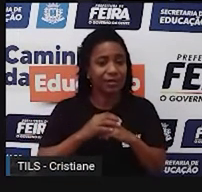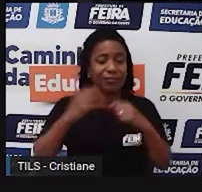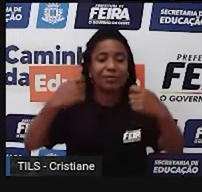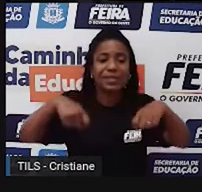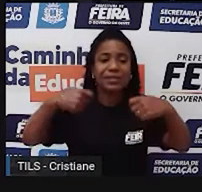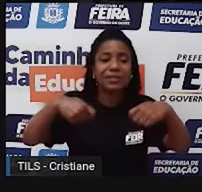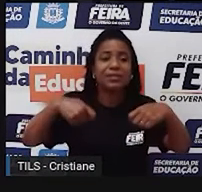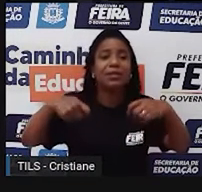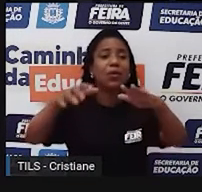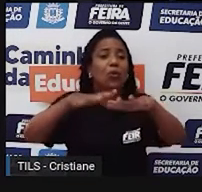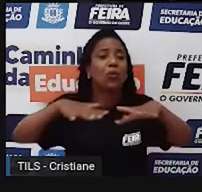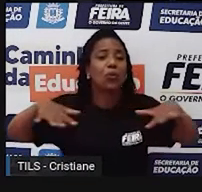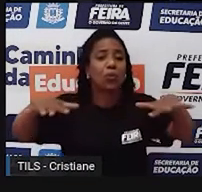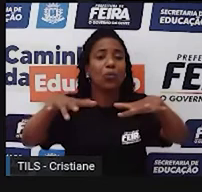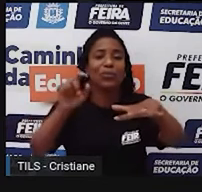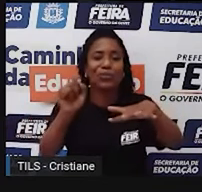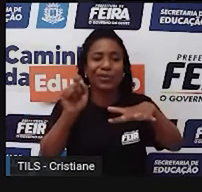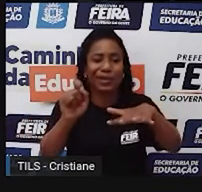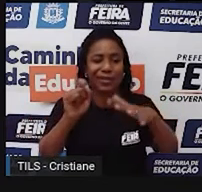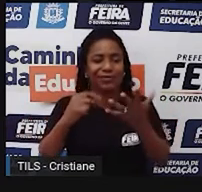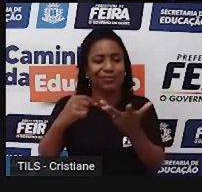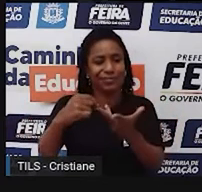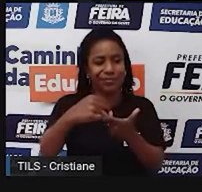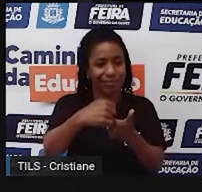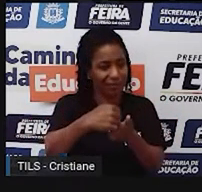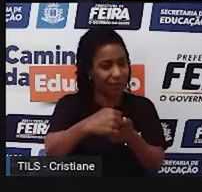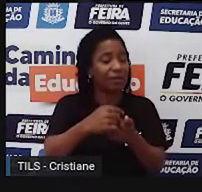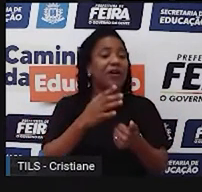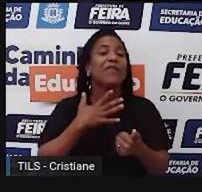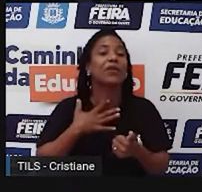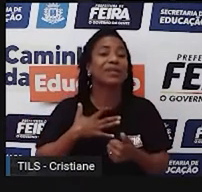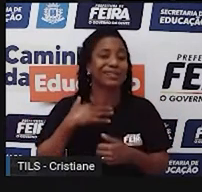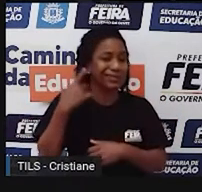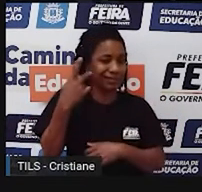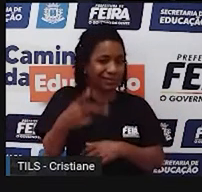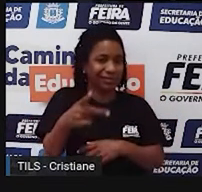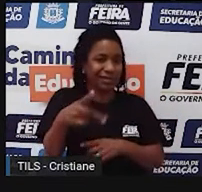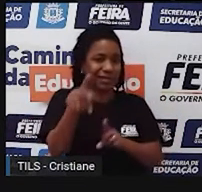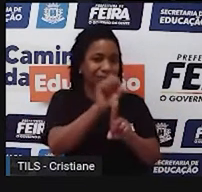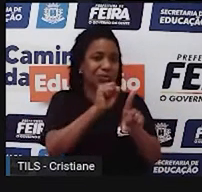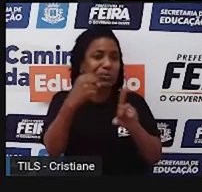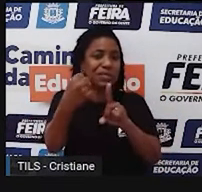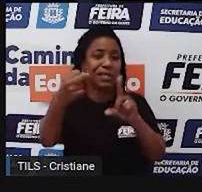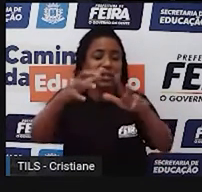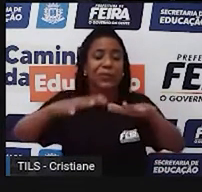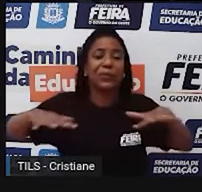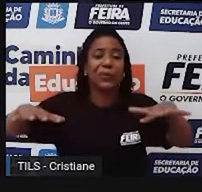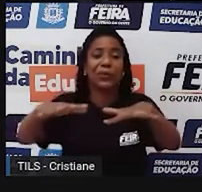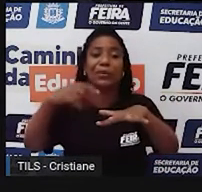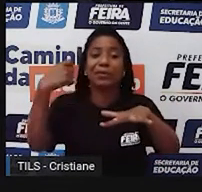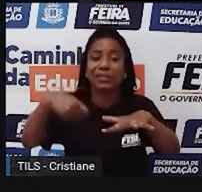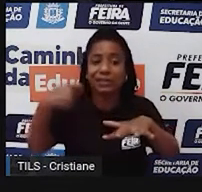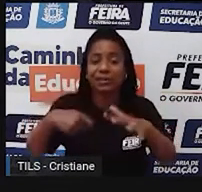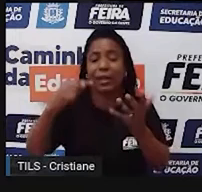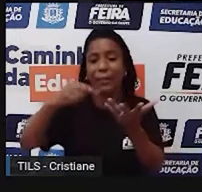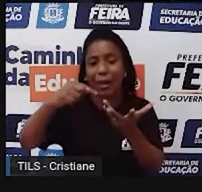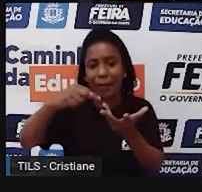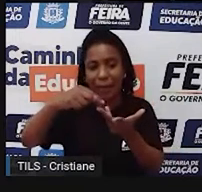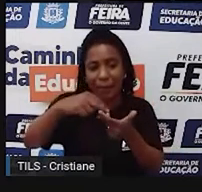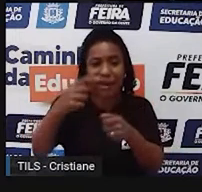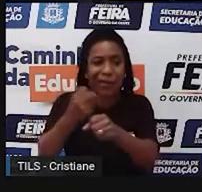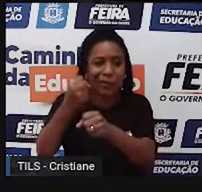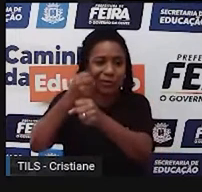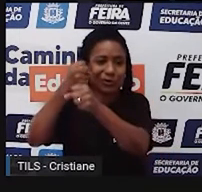necessidade da cidade, da sociedade, desculpa. Aqui a gente já tem algumas construções, essa construção aqui permaneceu, ó, em todos os